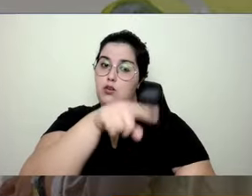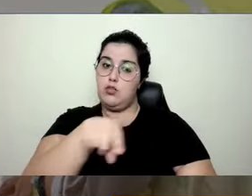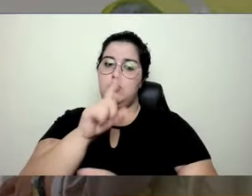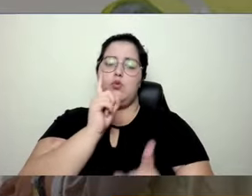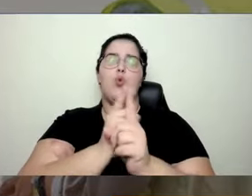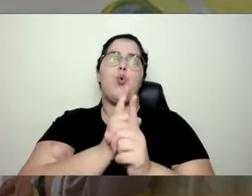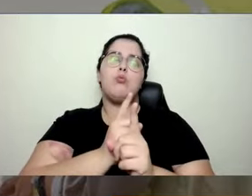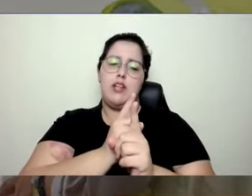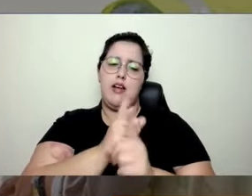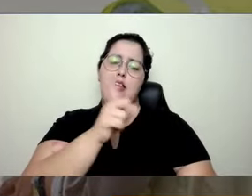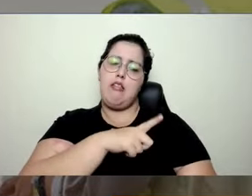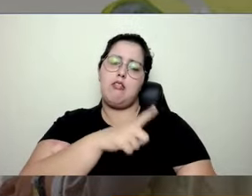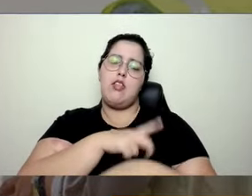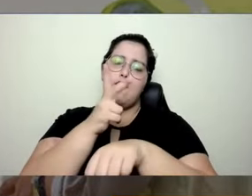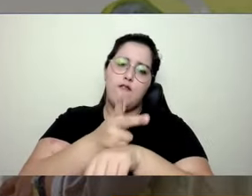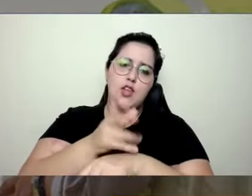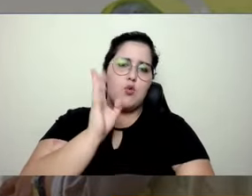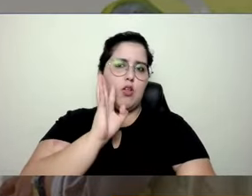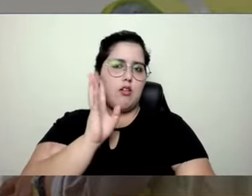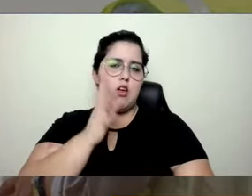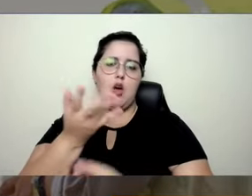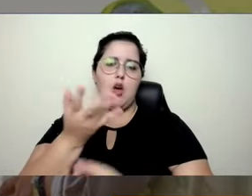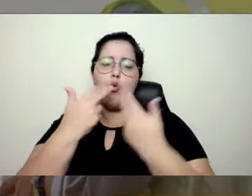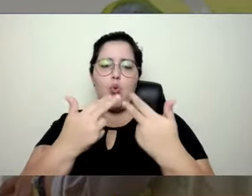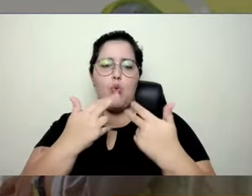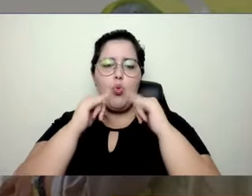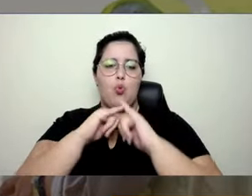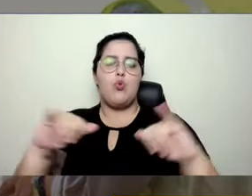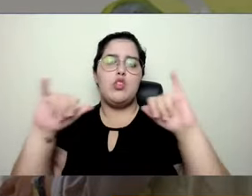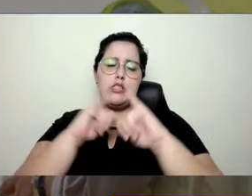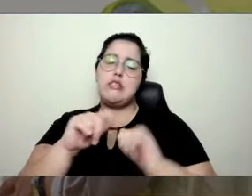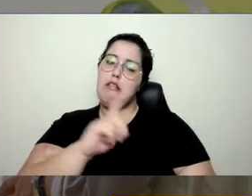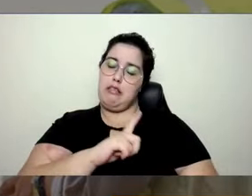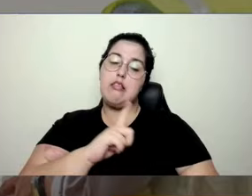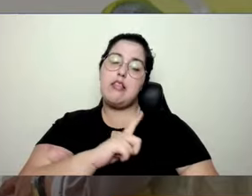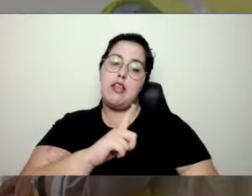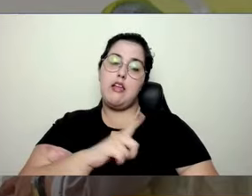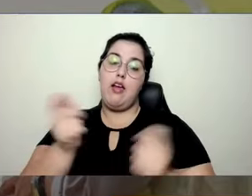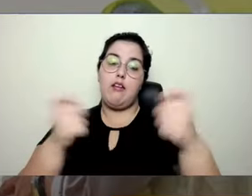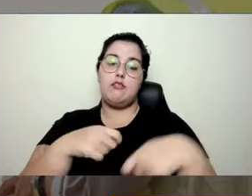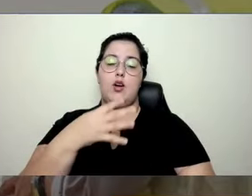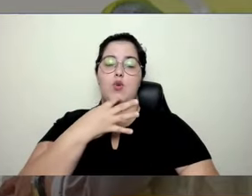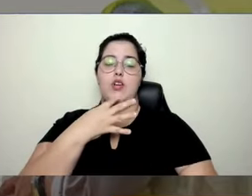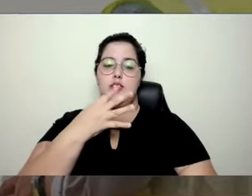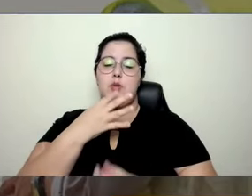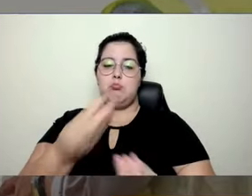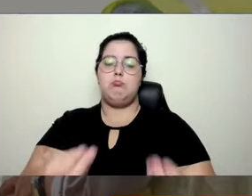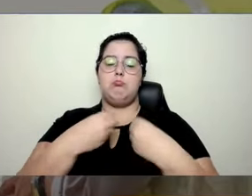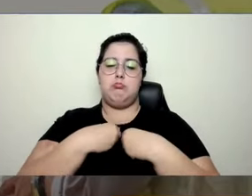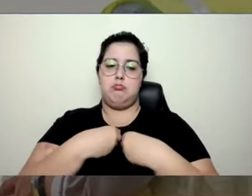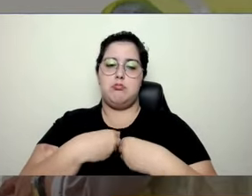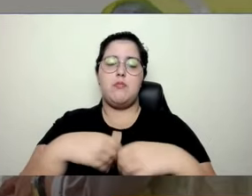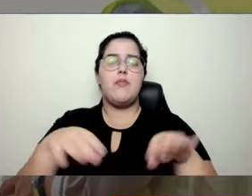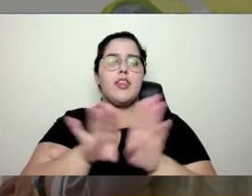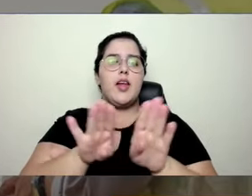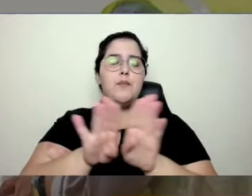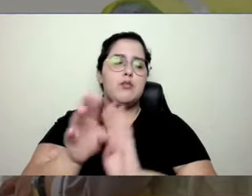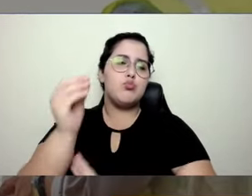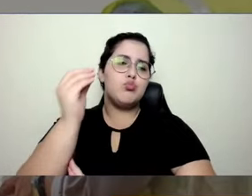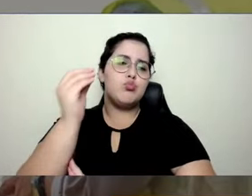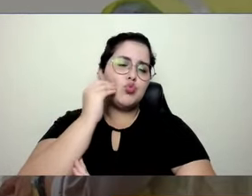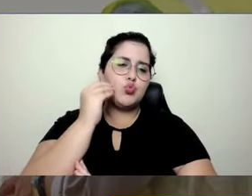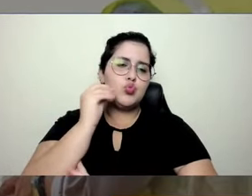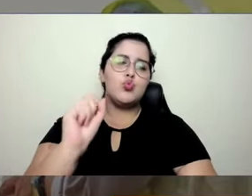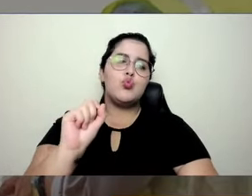algum vídeo bacana, alguma matéria bacana que consegue trazer esses conhecimentos. E mandar um beijo aqui, Selir,